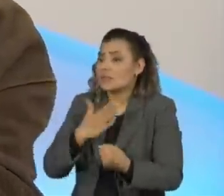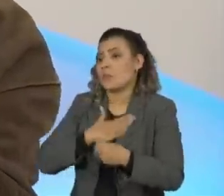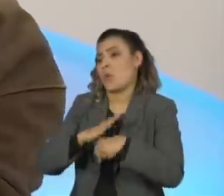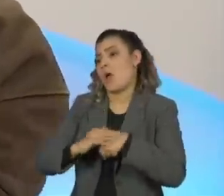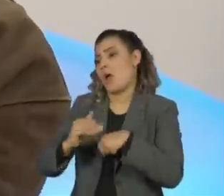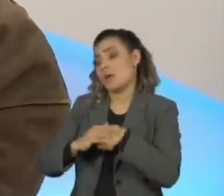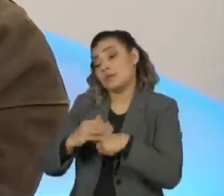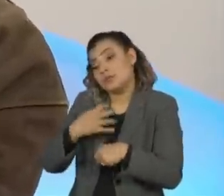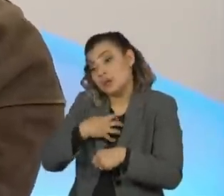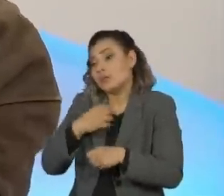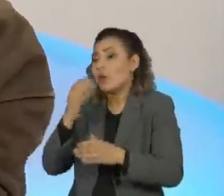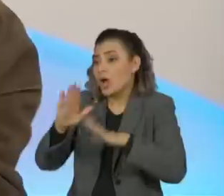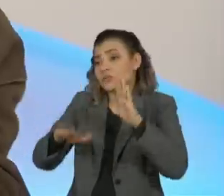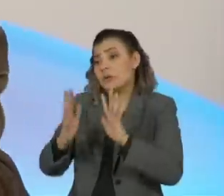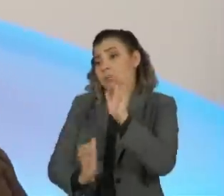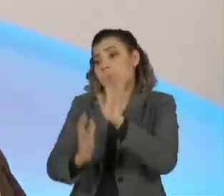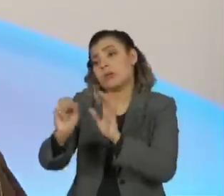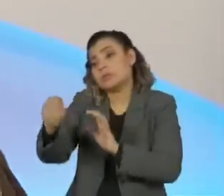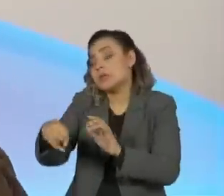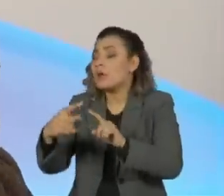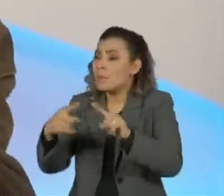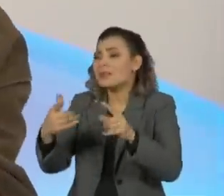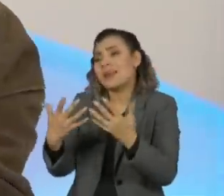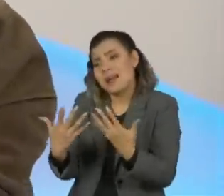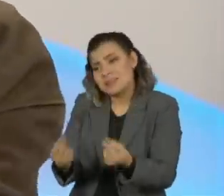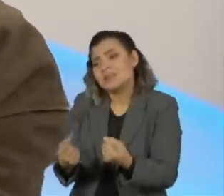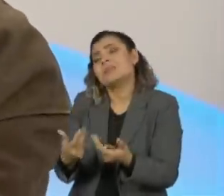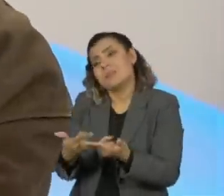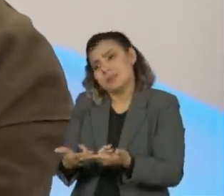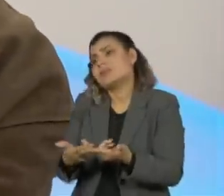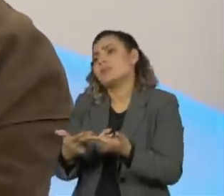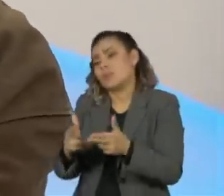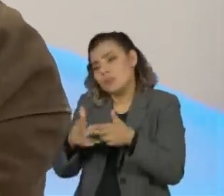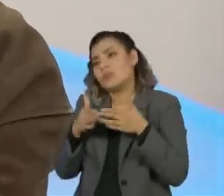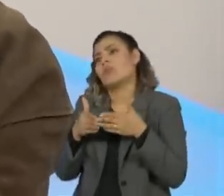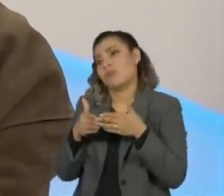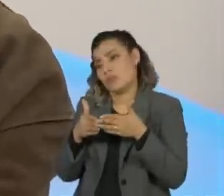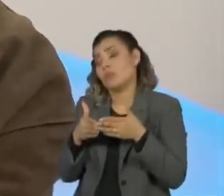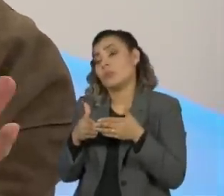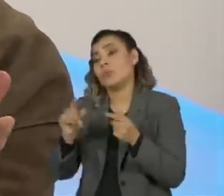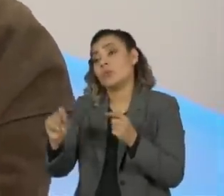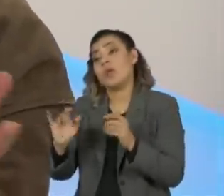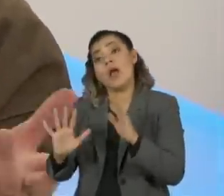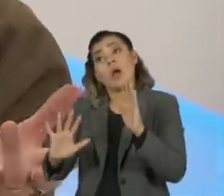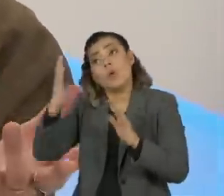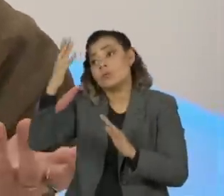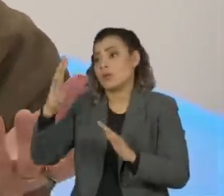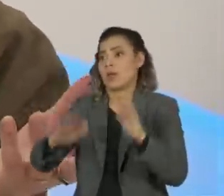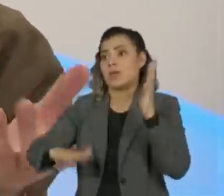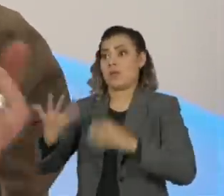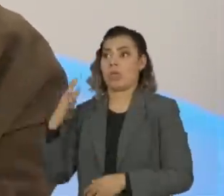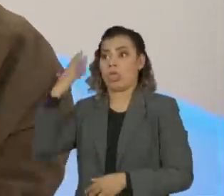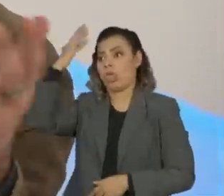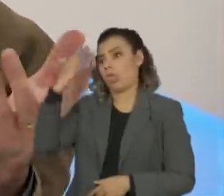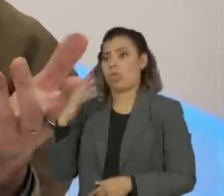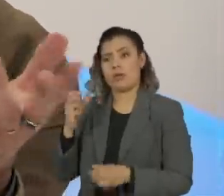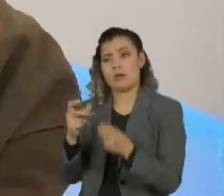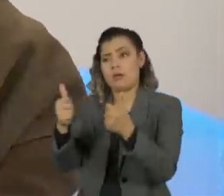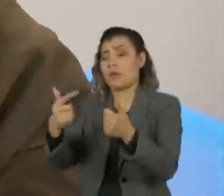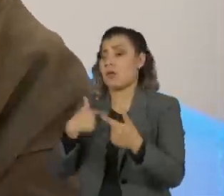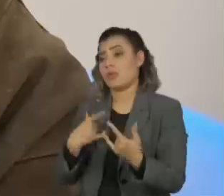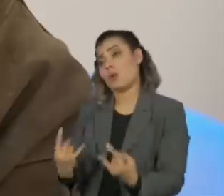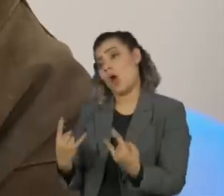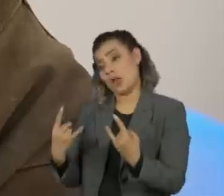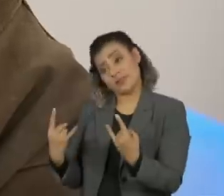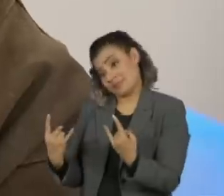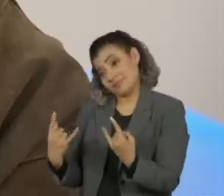e, por favor, também relevem o jogo, o calor do jogo, que, afinal de contas, eu faço rock and